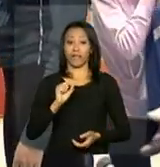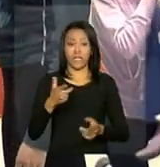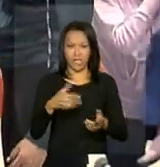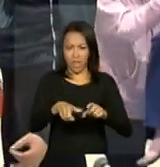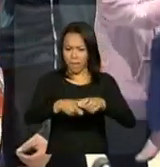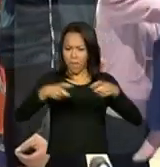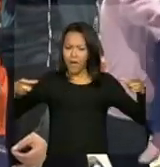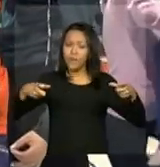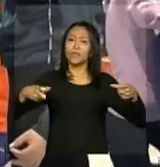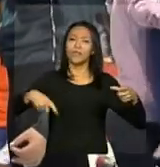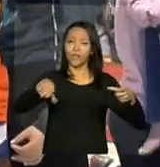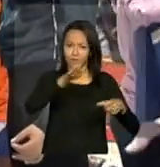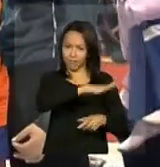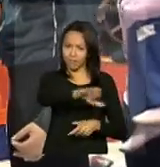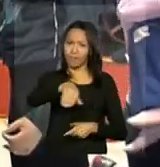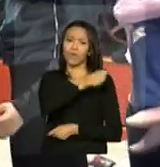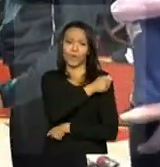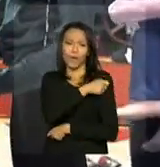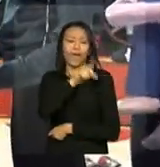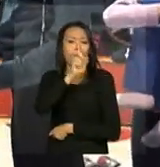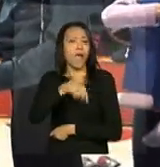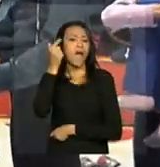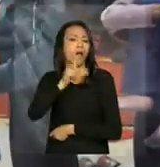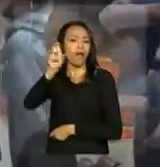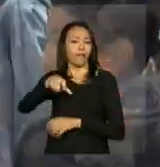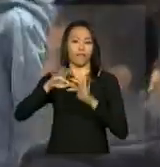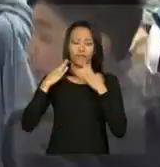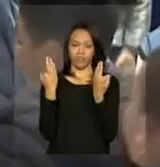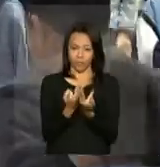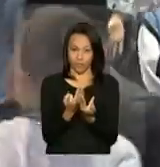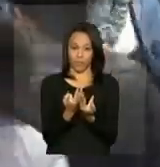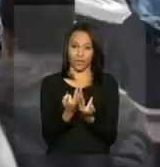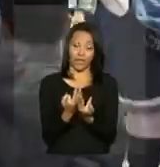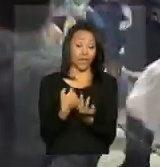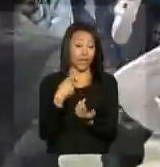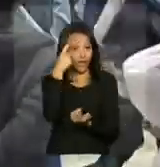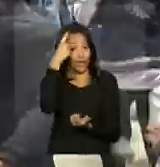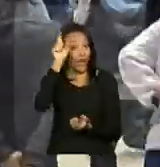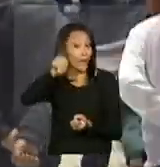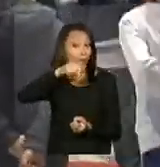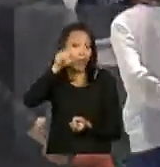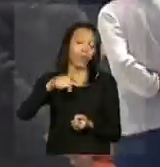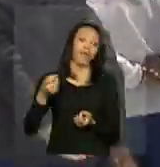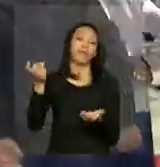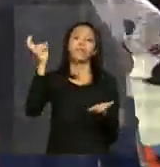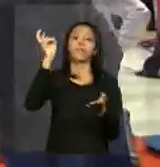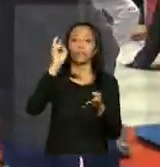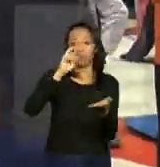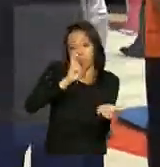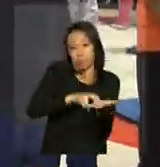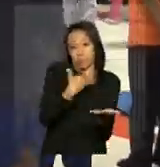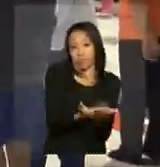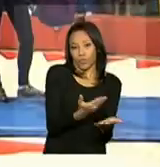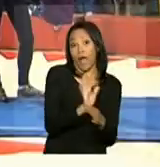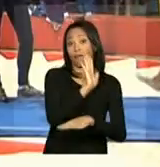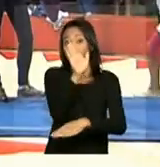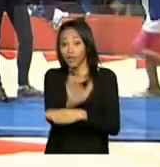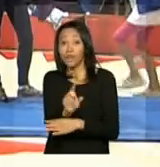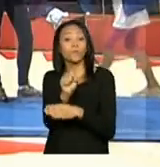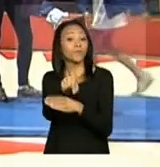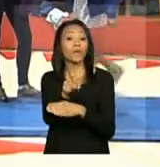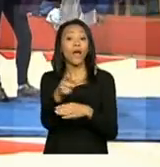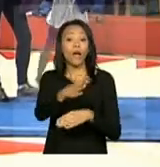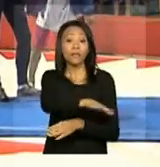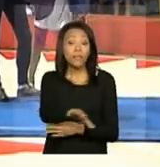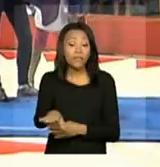a maioria dos alunos beneficiados pelo Bolsa Família. A ideia é que no turno oposto às aulas regulares, as